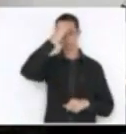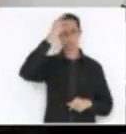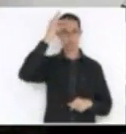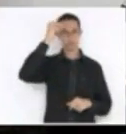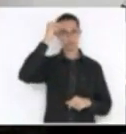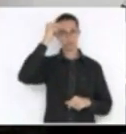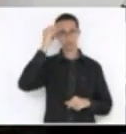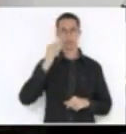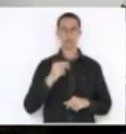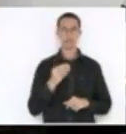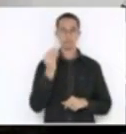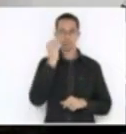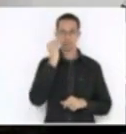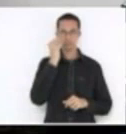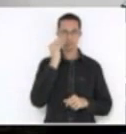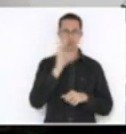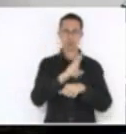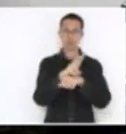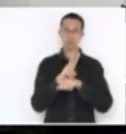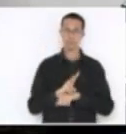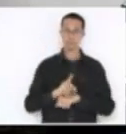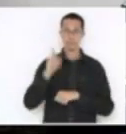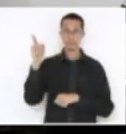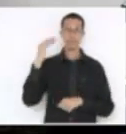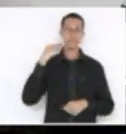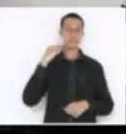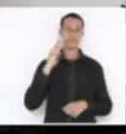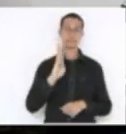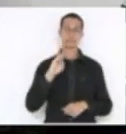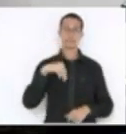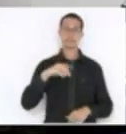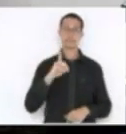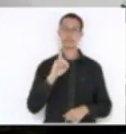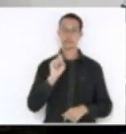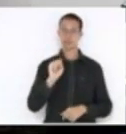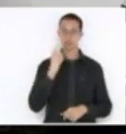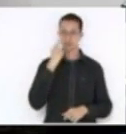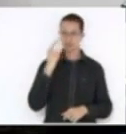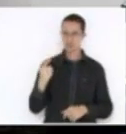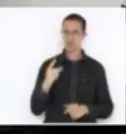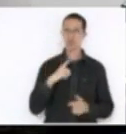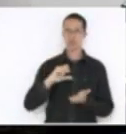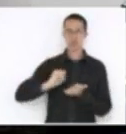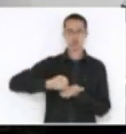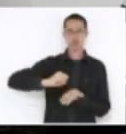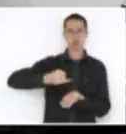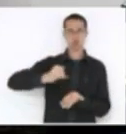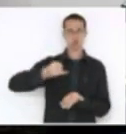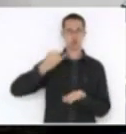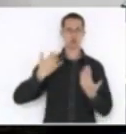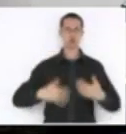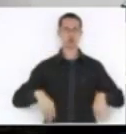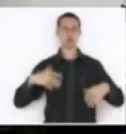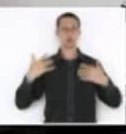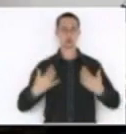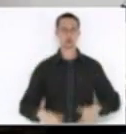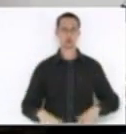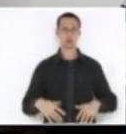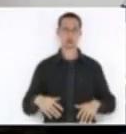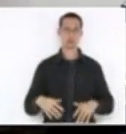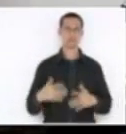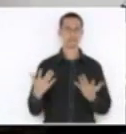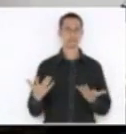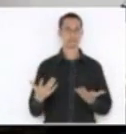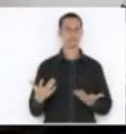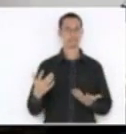buscar empréstimo no BNDES, e entenderam que o juro era muito caro. Então, estima-se, estima-se que nós vamos estar